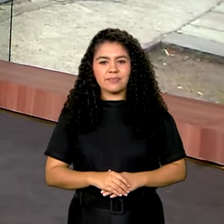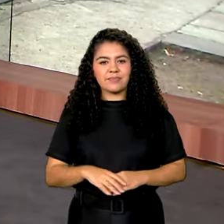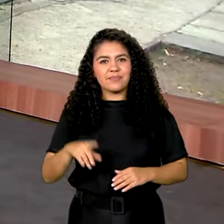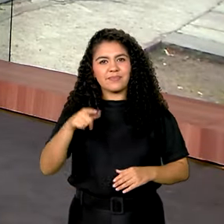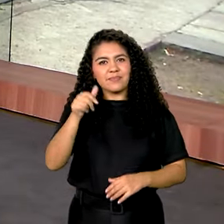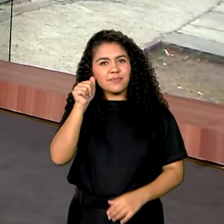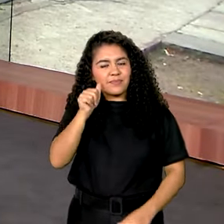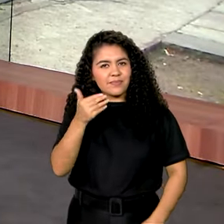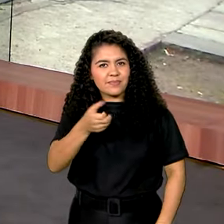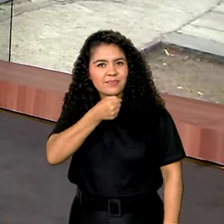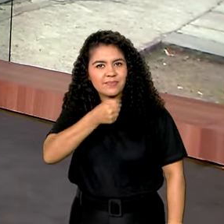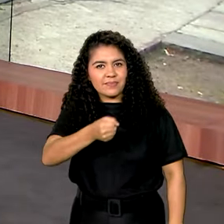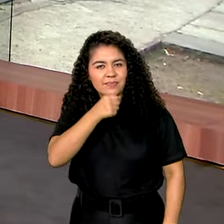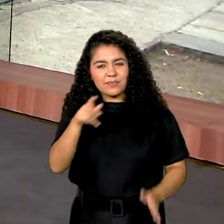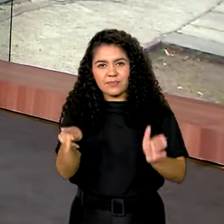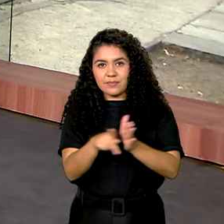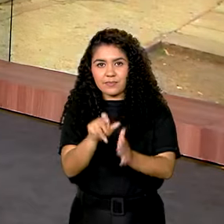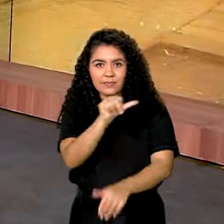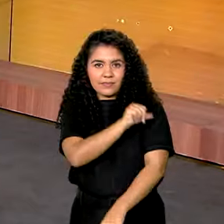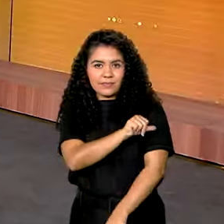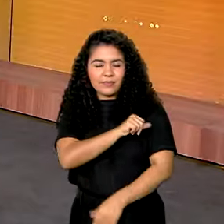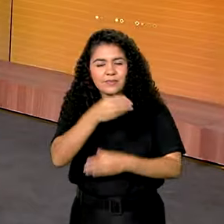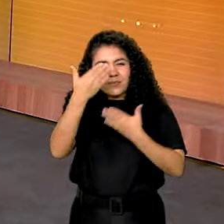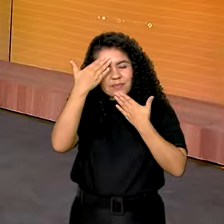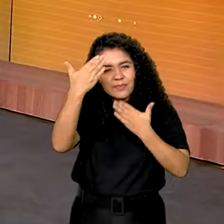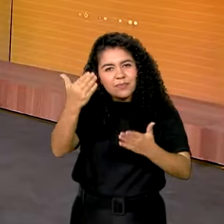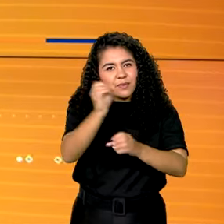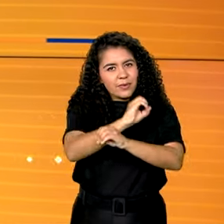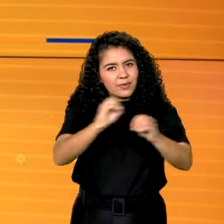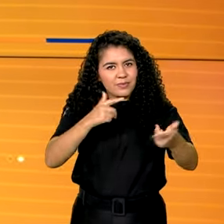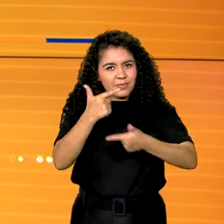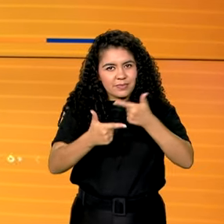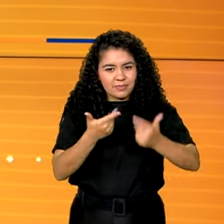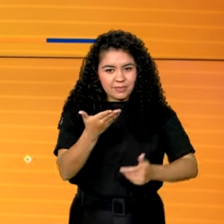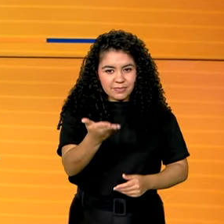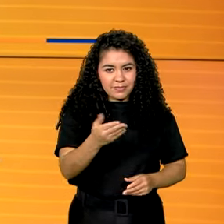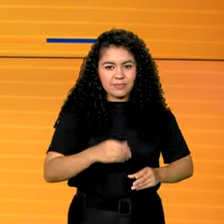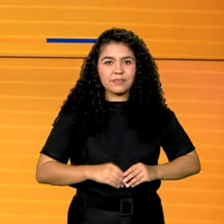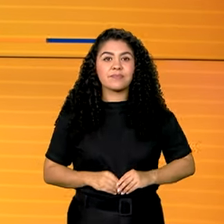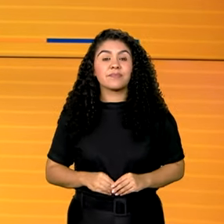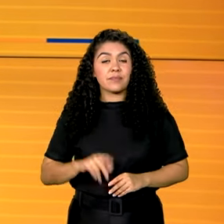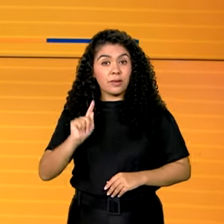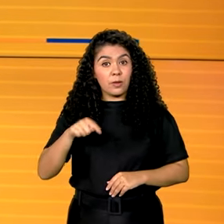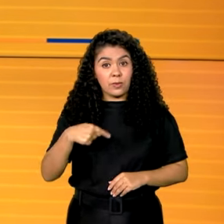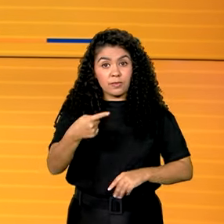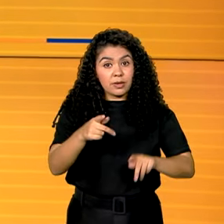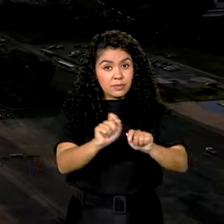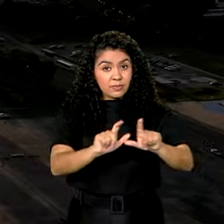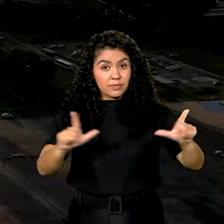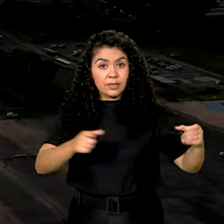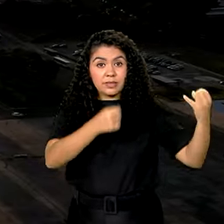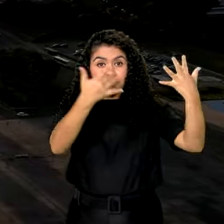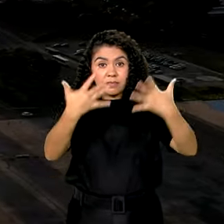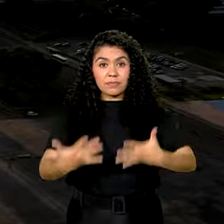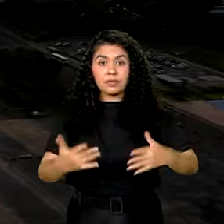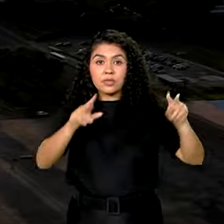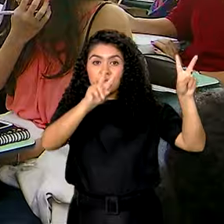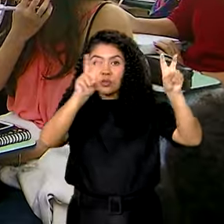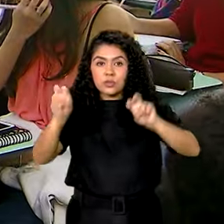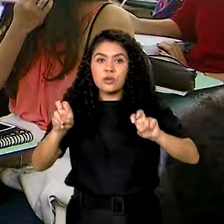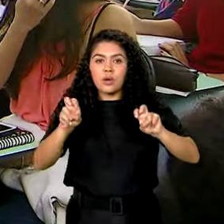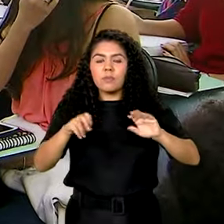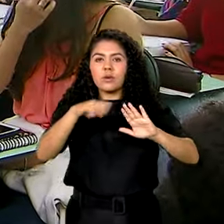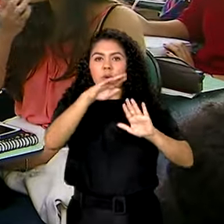do Rio de Janeiro, muito obrigada. Bom trabalho aí para você no Rio. E veja a seguir, oficializado o